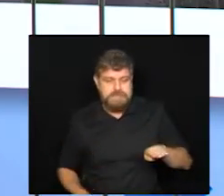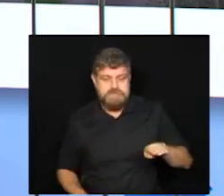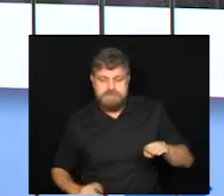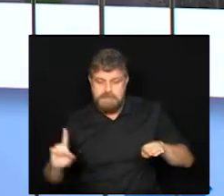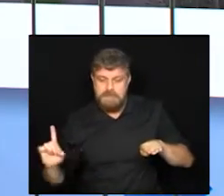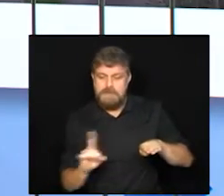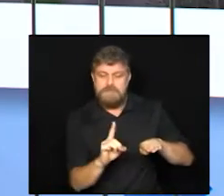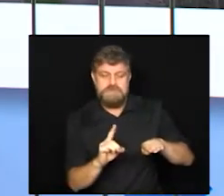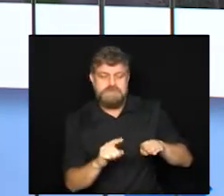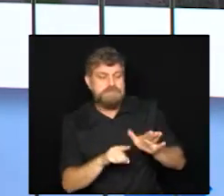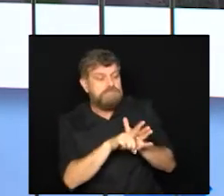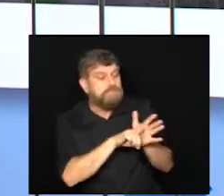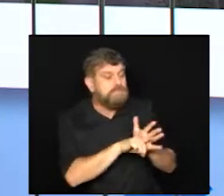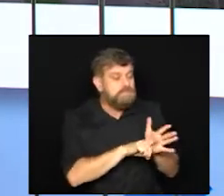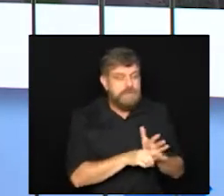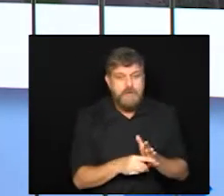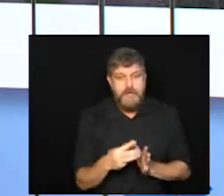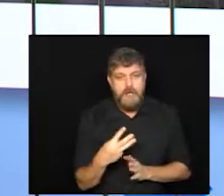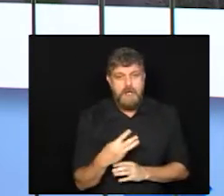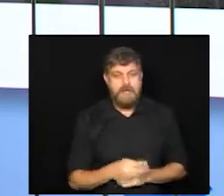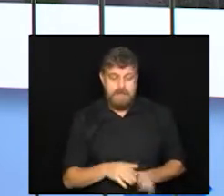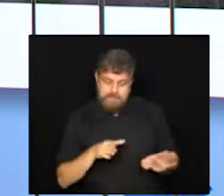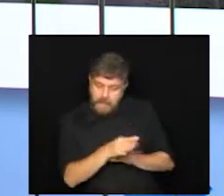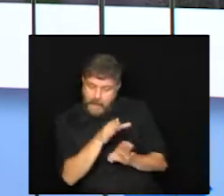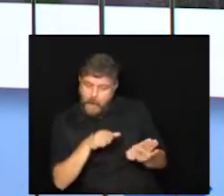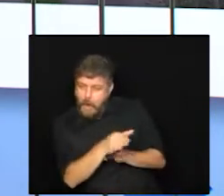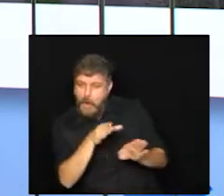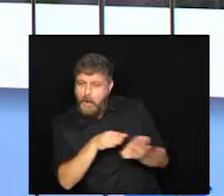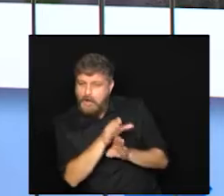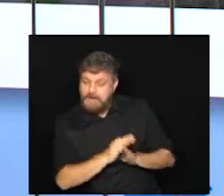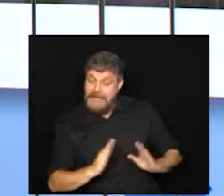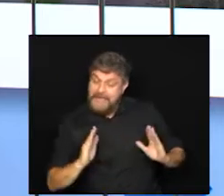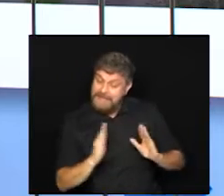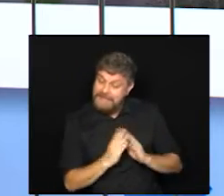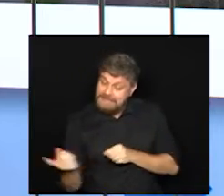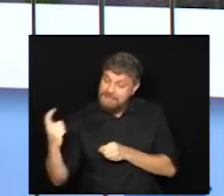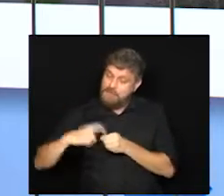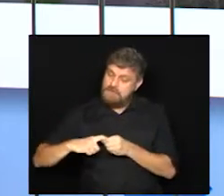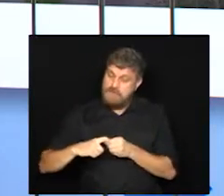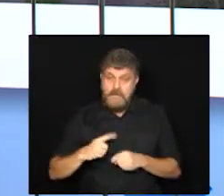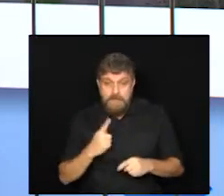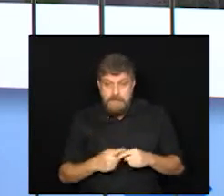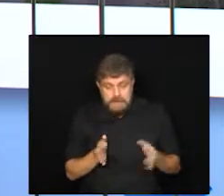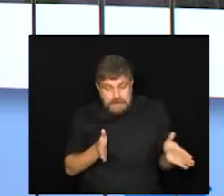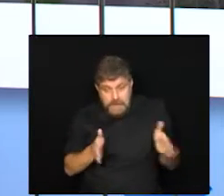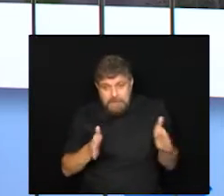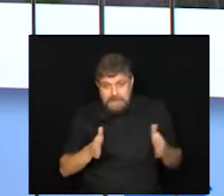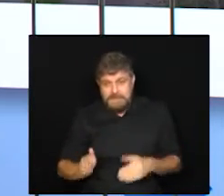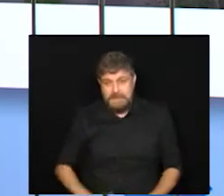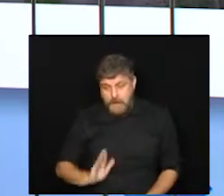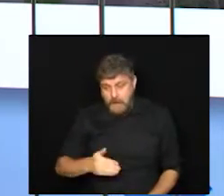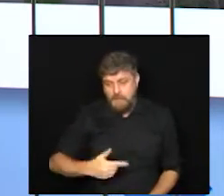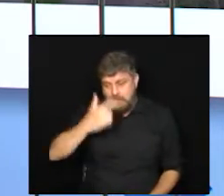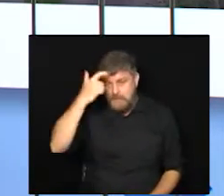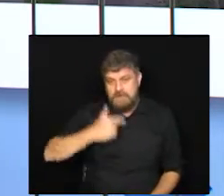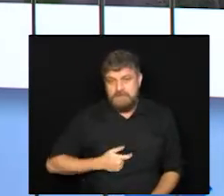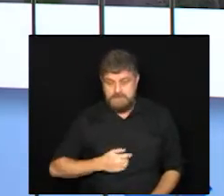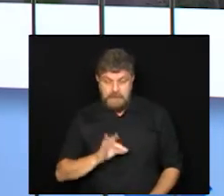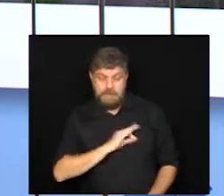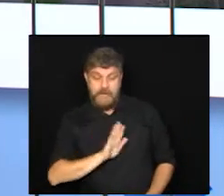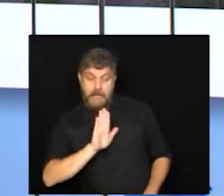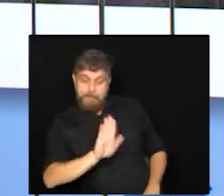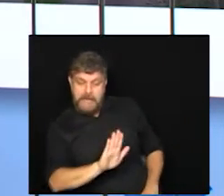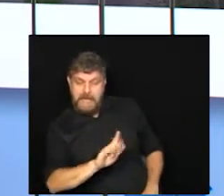430 pessoas que foram orientadas a ir para casa, lembrando que nesse momento, quando a pessoa é abordada na rua,